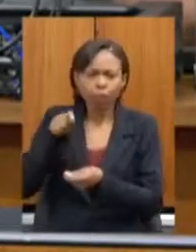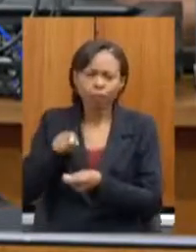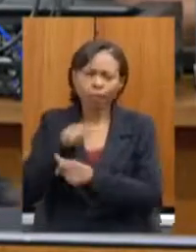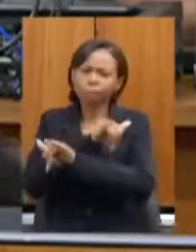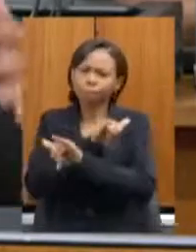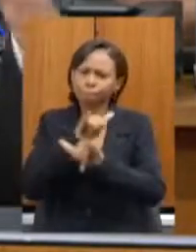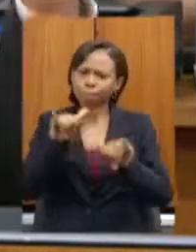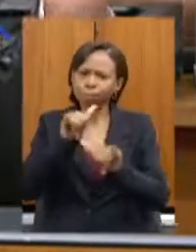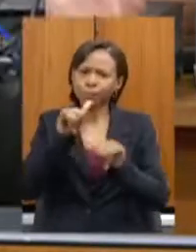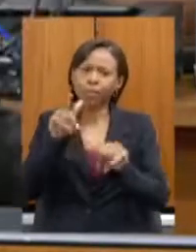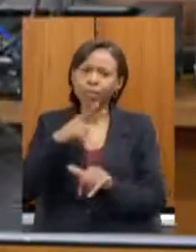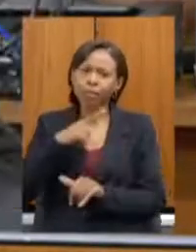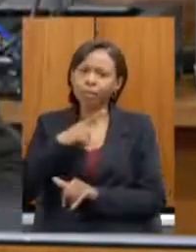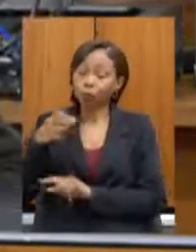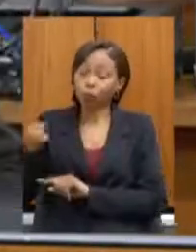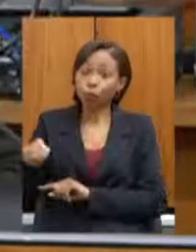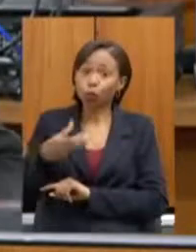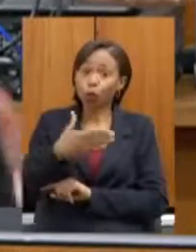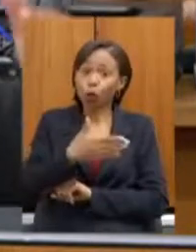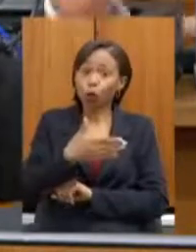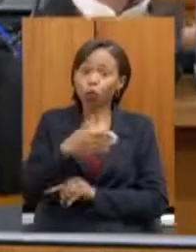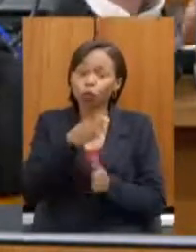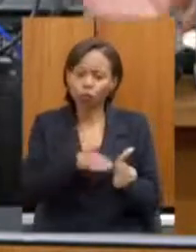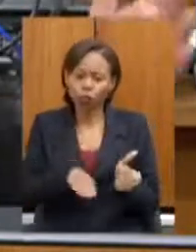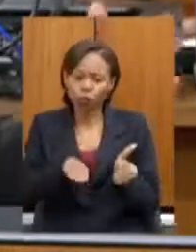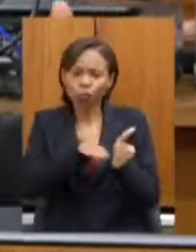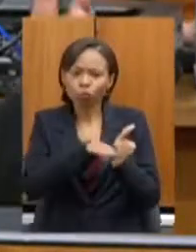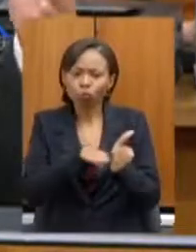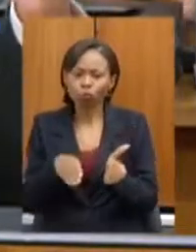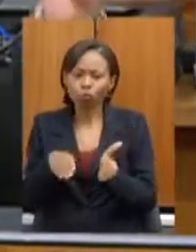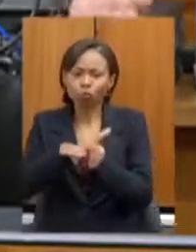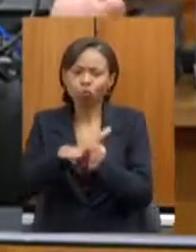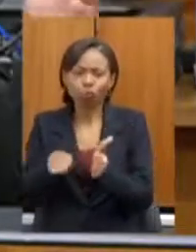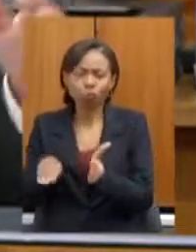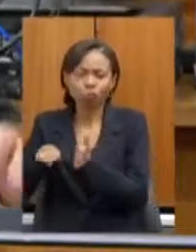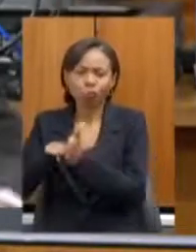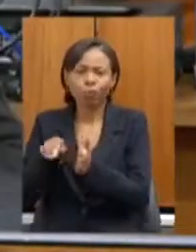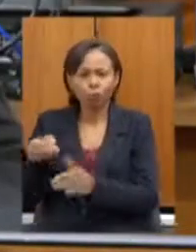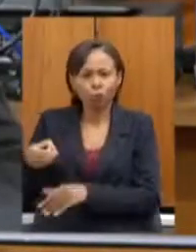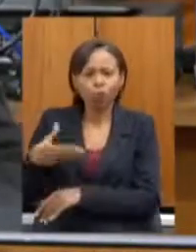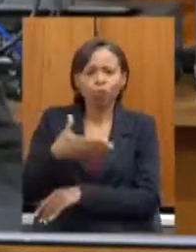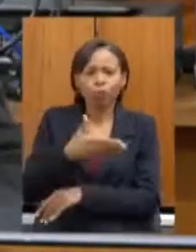novos terminais, distritos industriais com